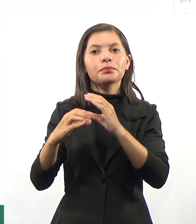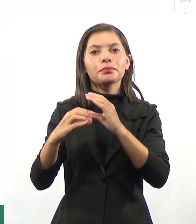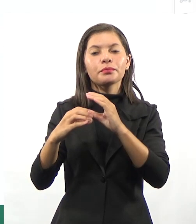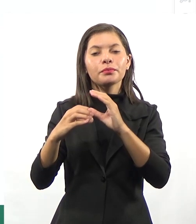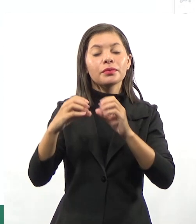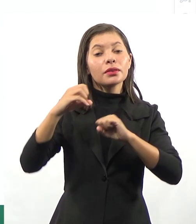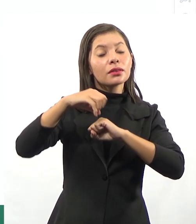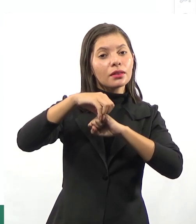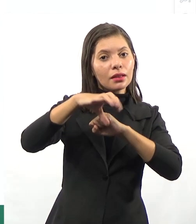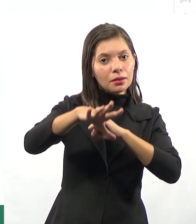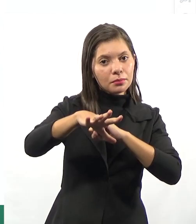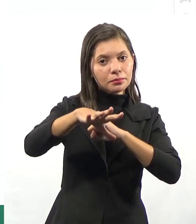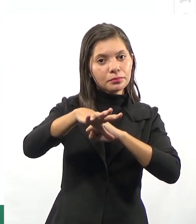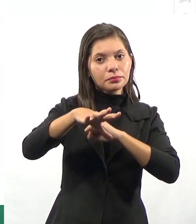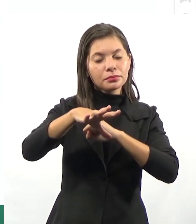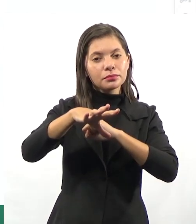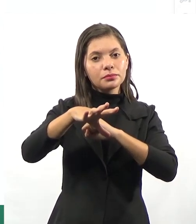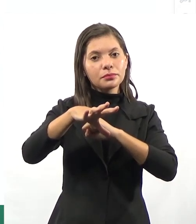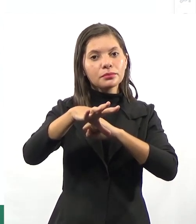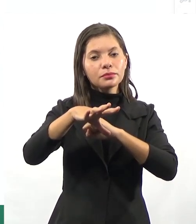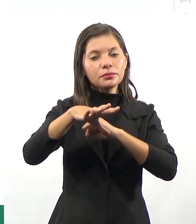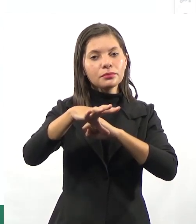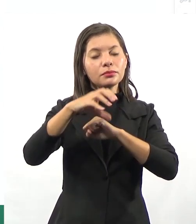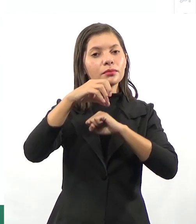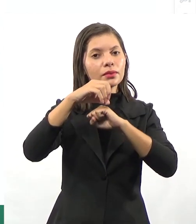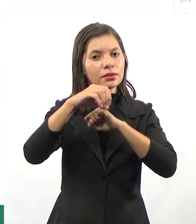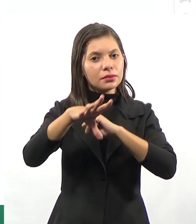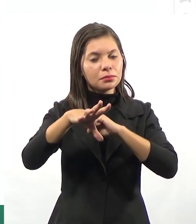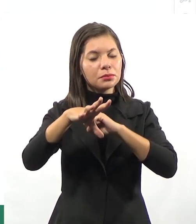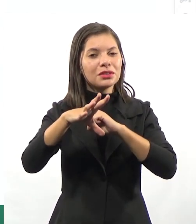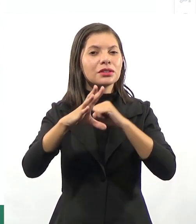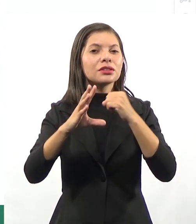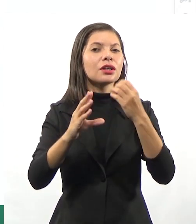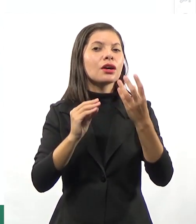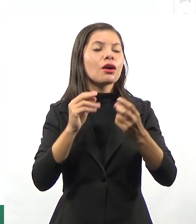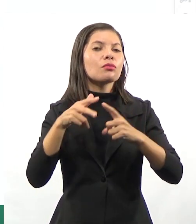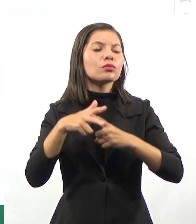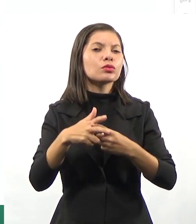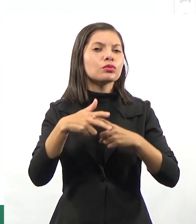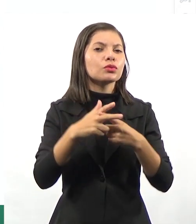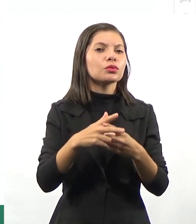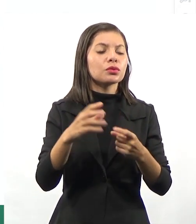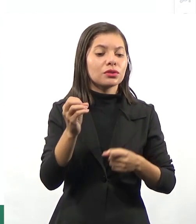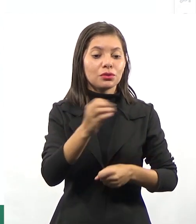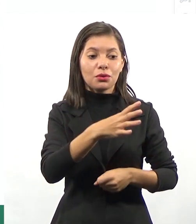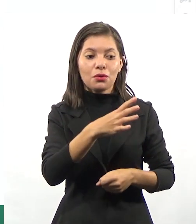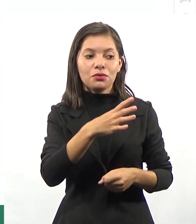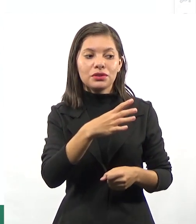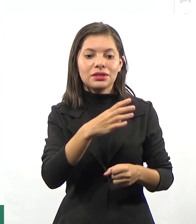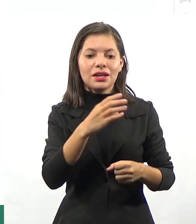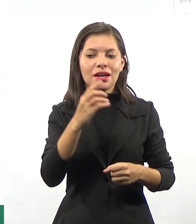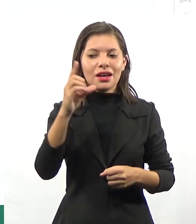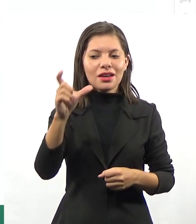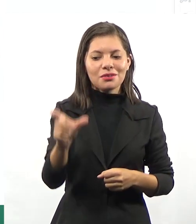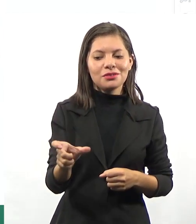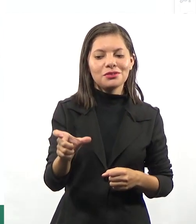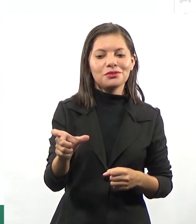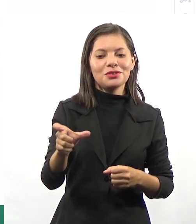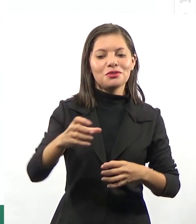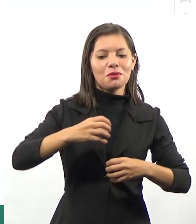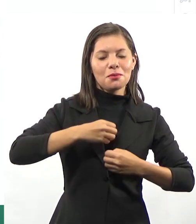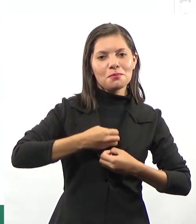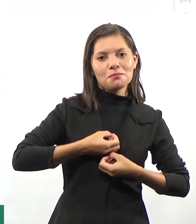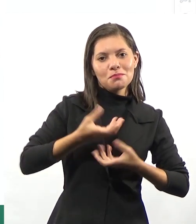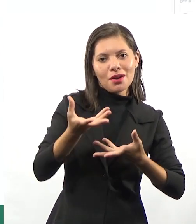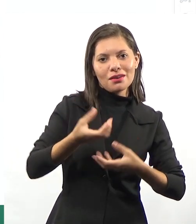Então no meio midiático, destacamos as mídias, que aí configuram as novas formas que o indivíduo encontra para se